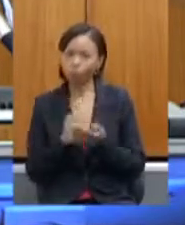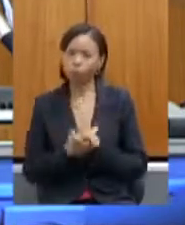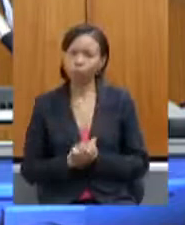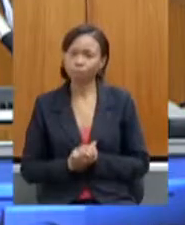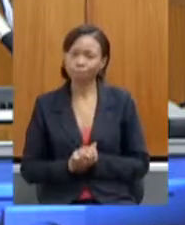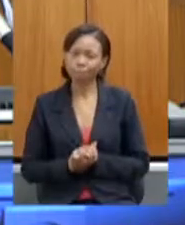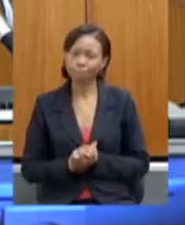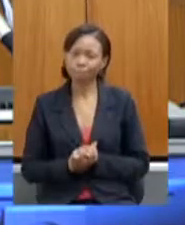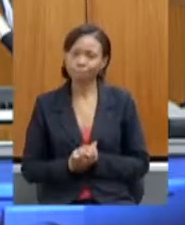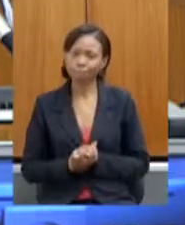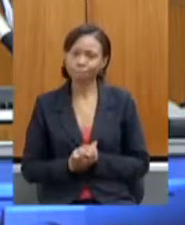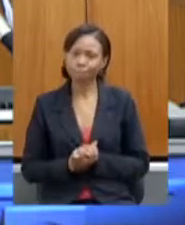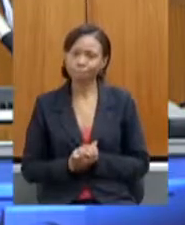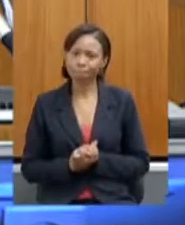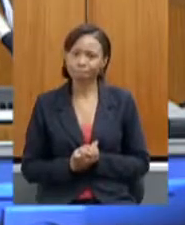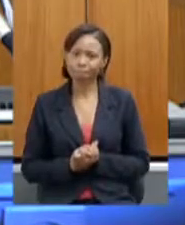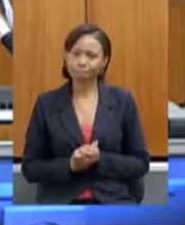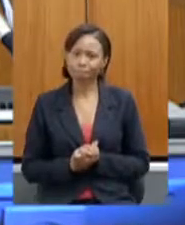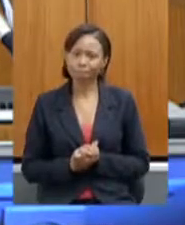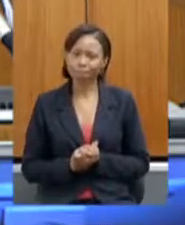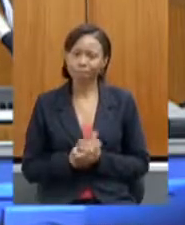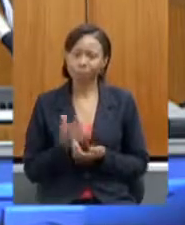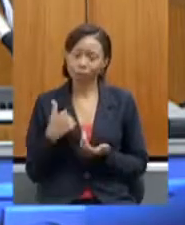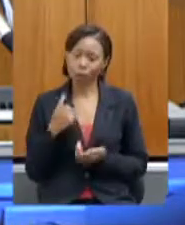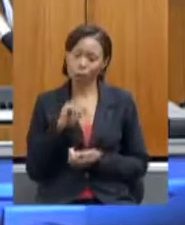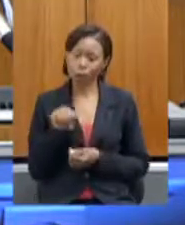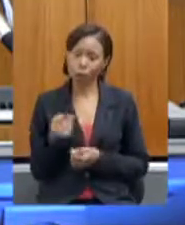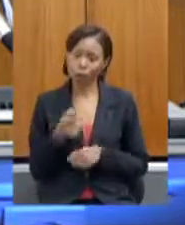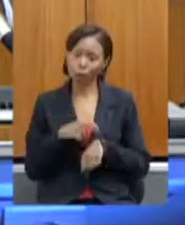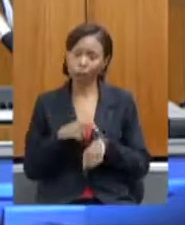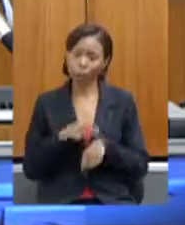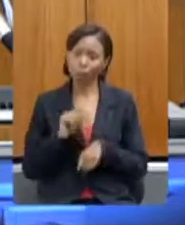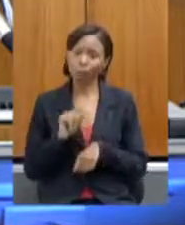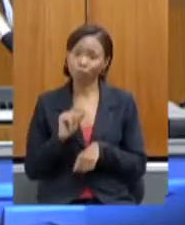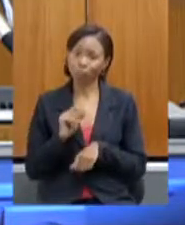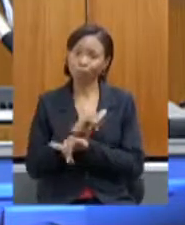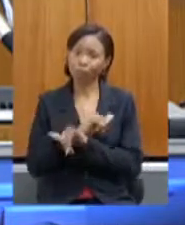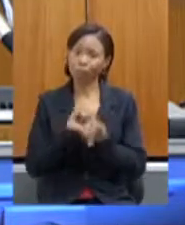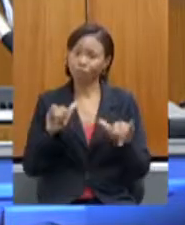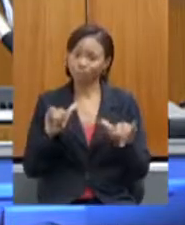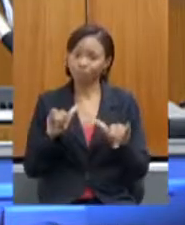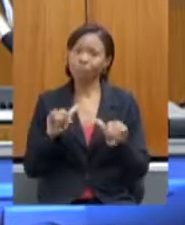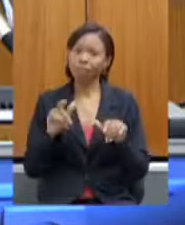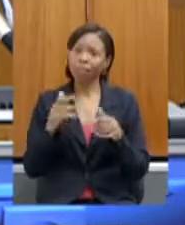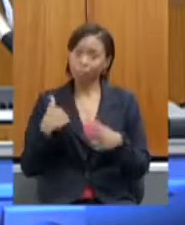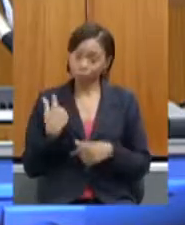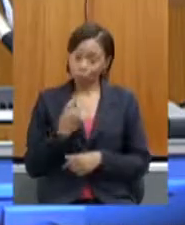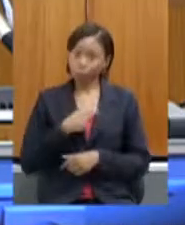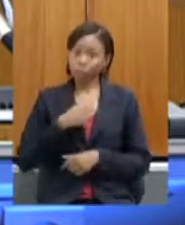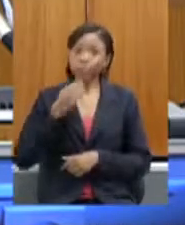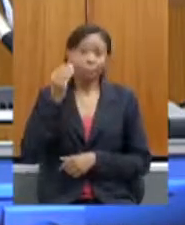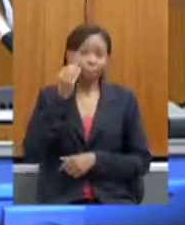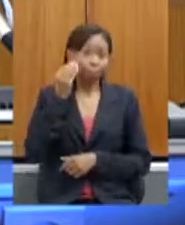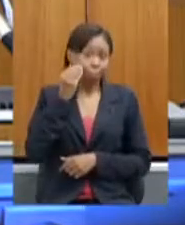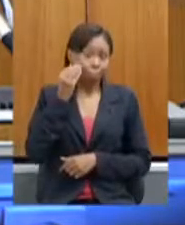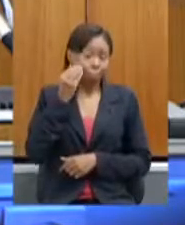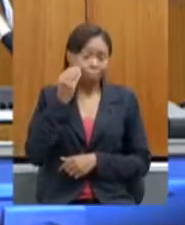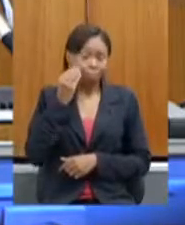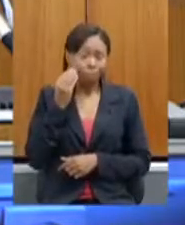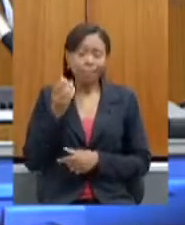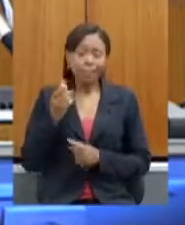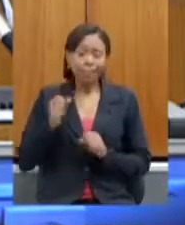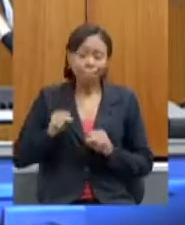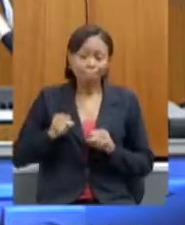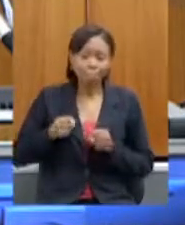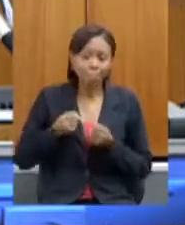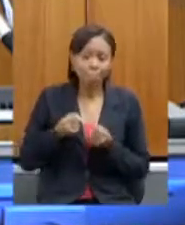reiterar essa posição de que a gente tem feito o que é possível para ajudar os nossos produtores rurais mas que em